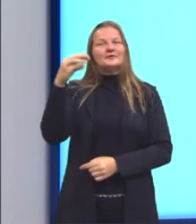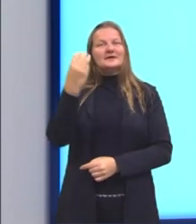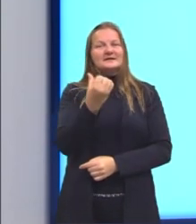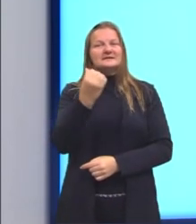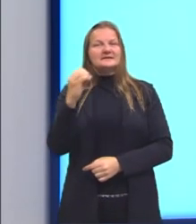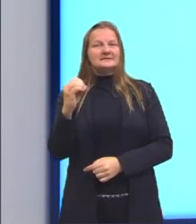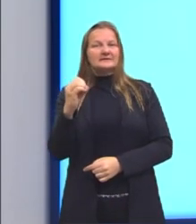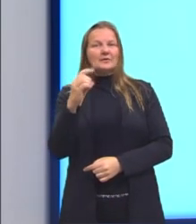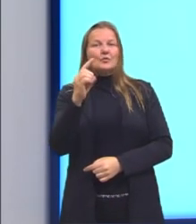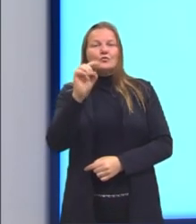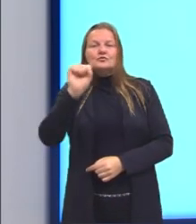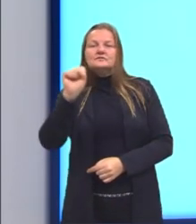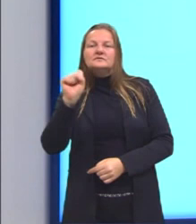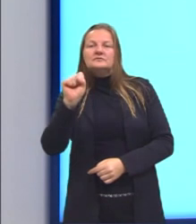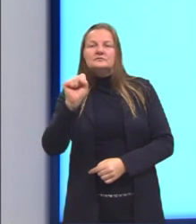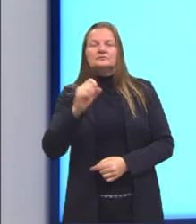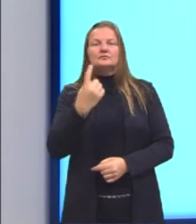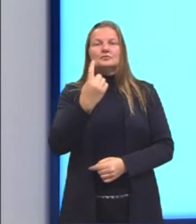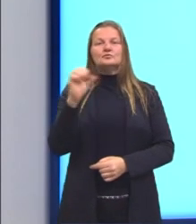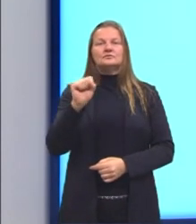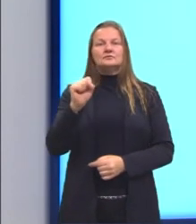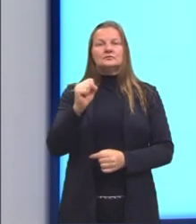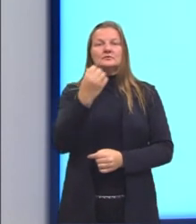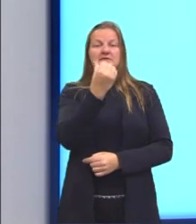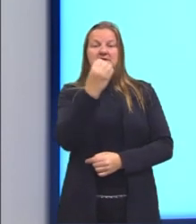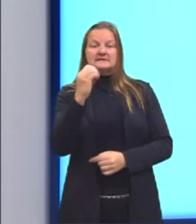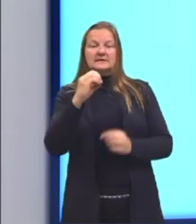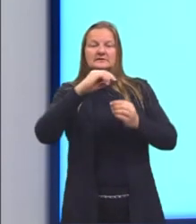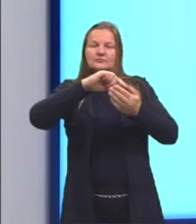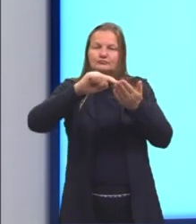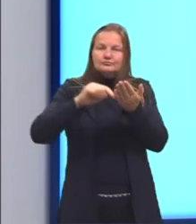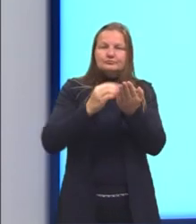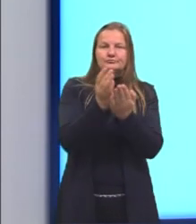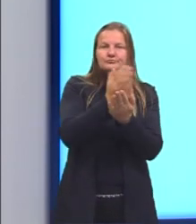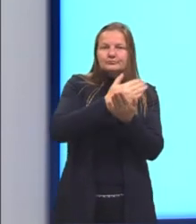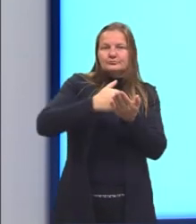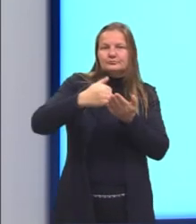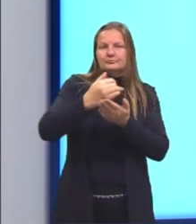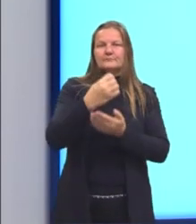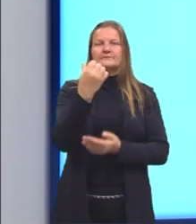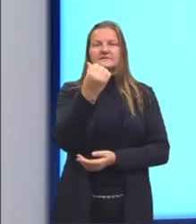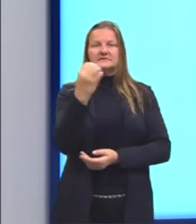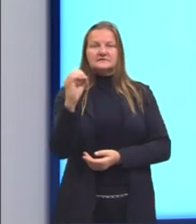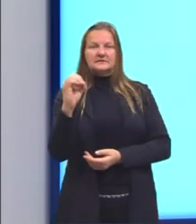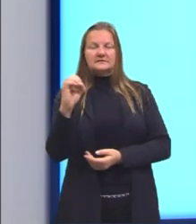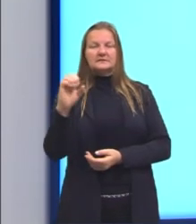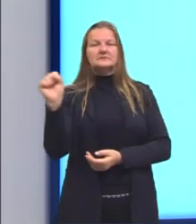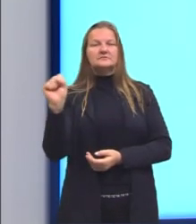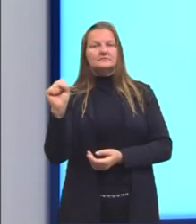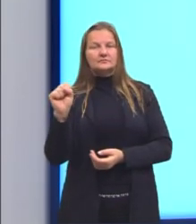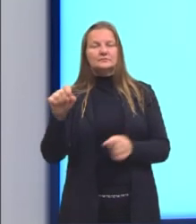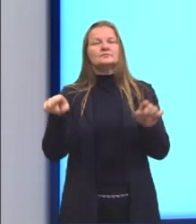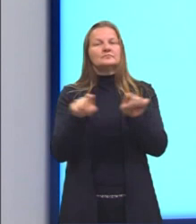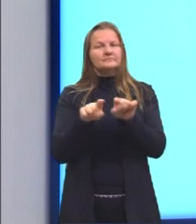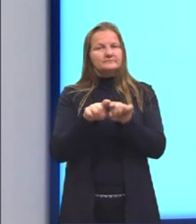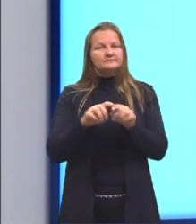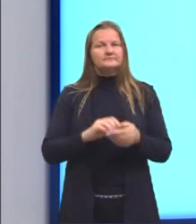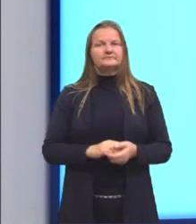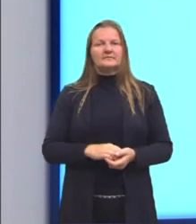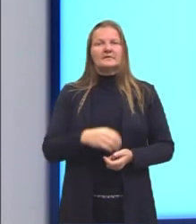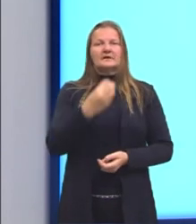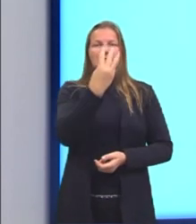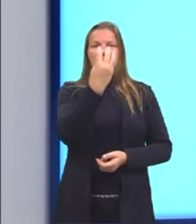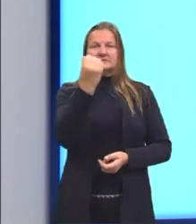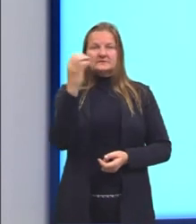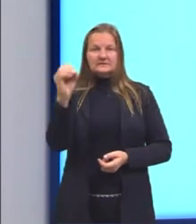um segundo. Então as unidades que nós temos, o padrão seria o grau, e foi feita a divisão então em